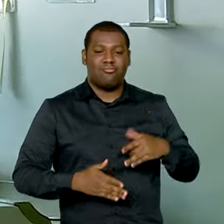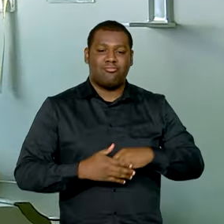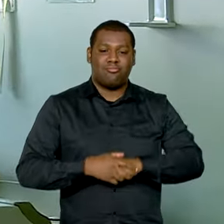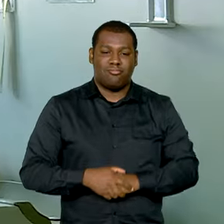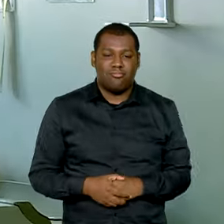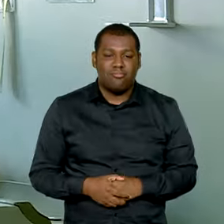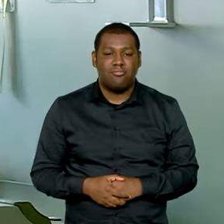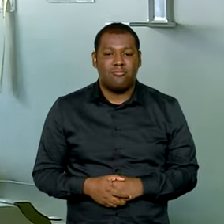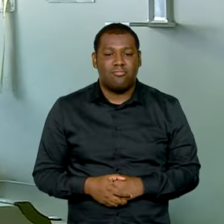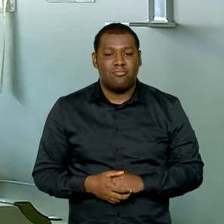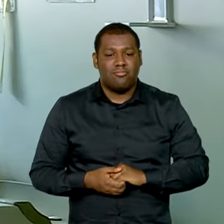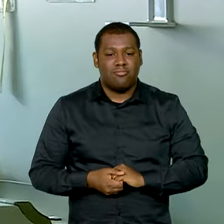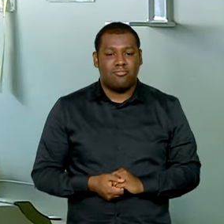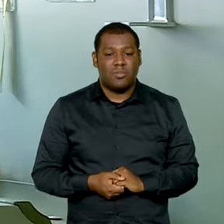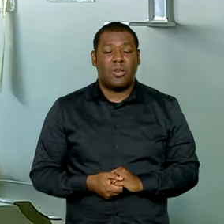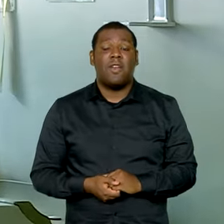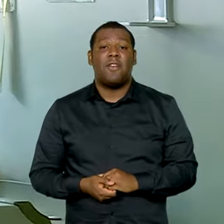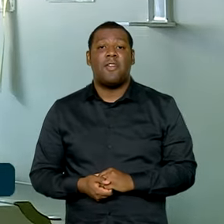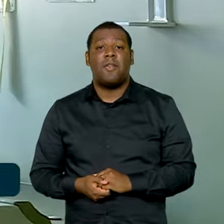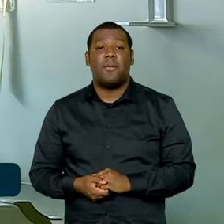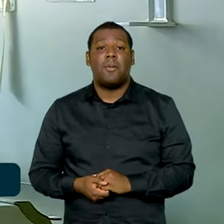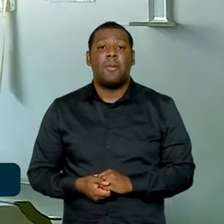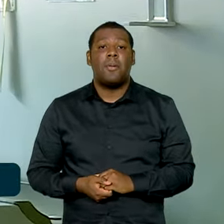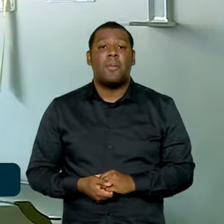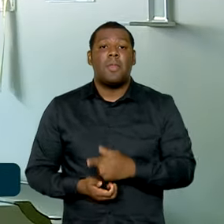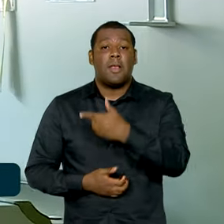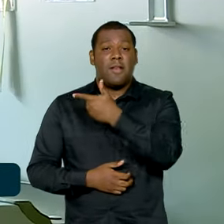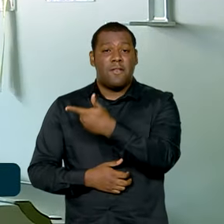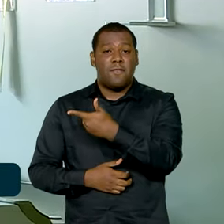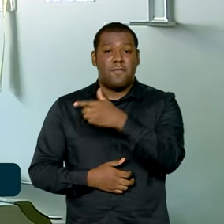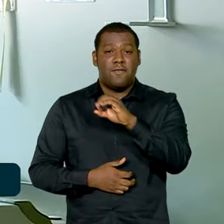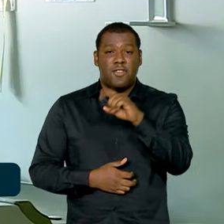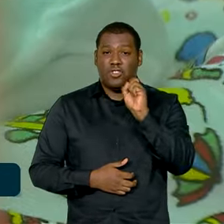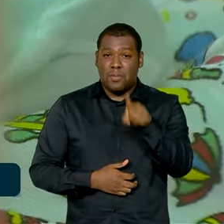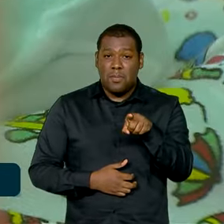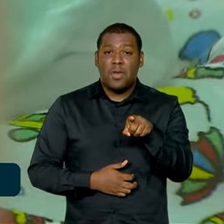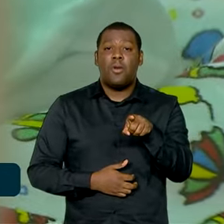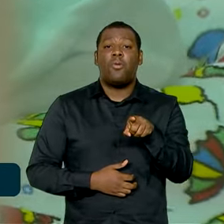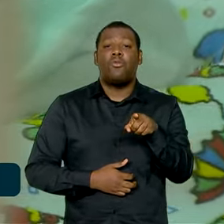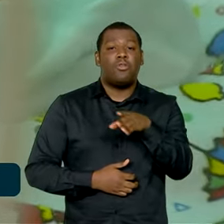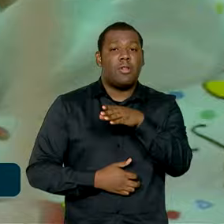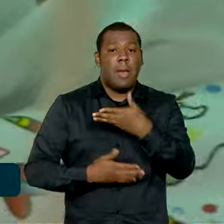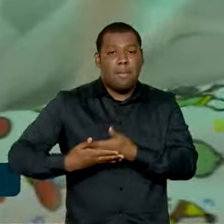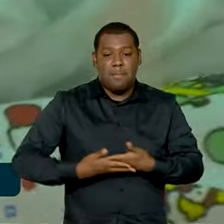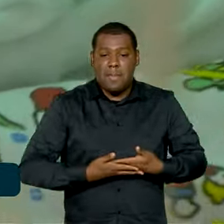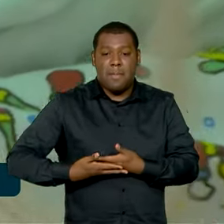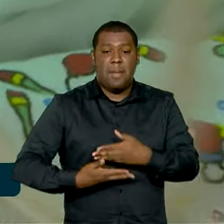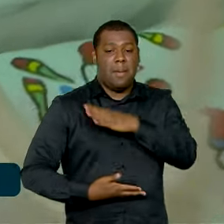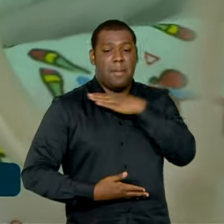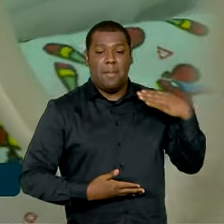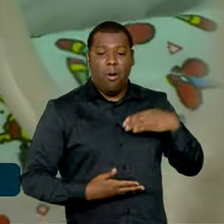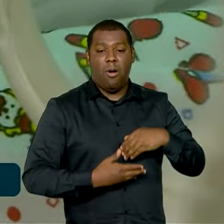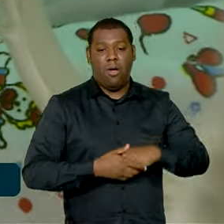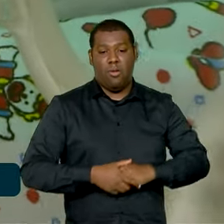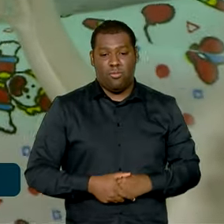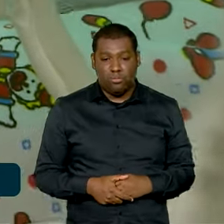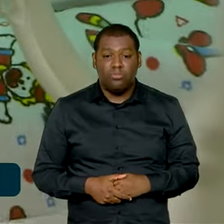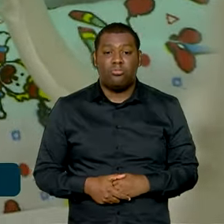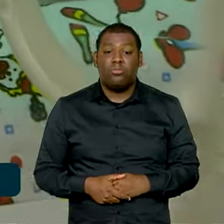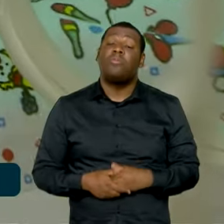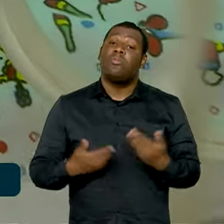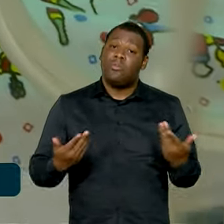registradas 20.200 mortes no ano passado. É a menor taxa de mortalidade